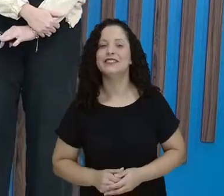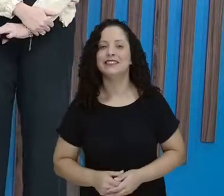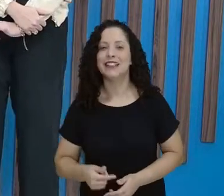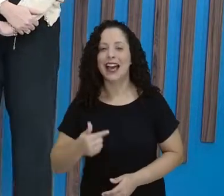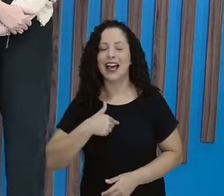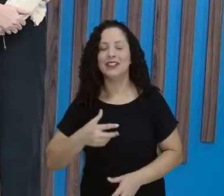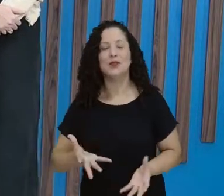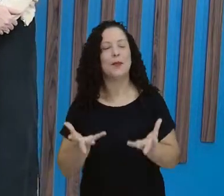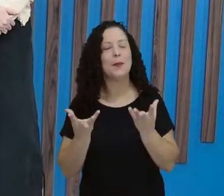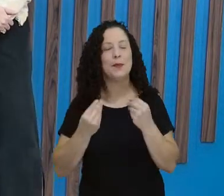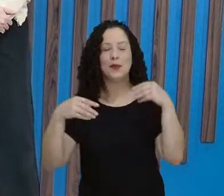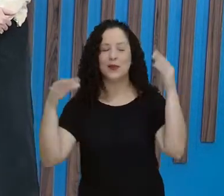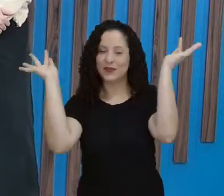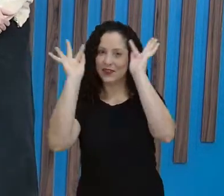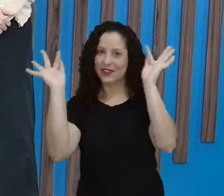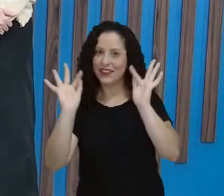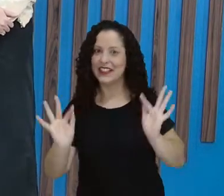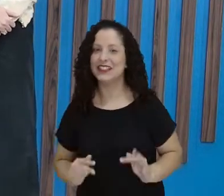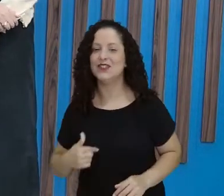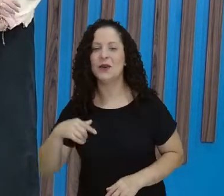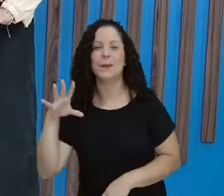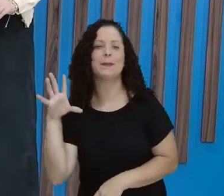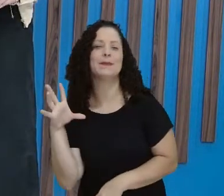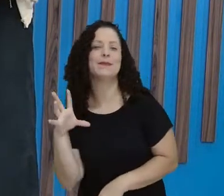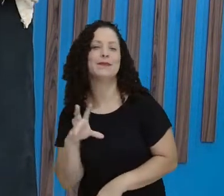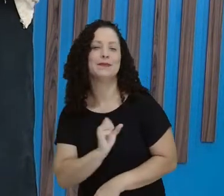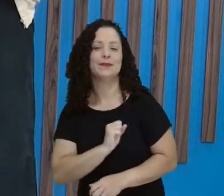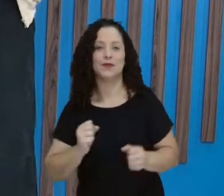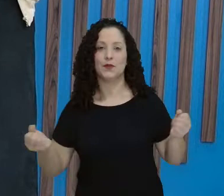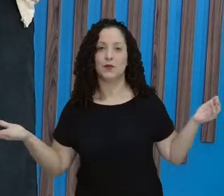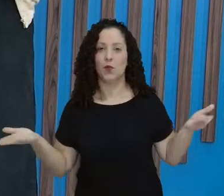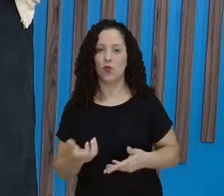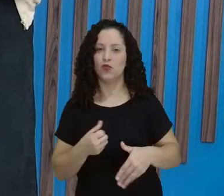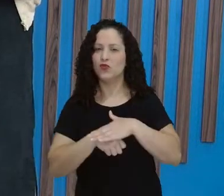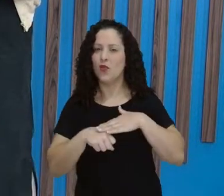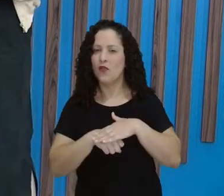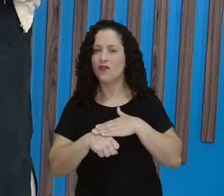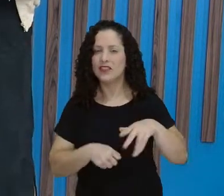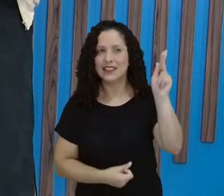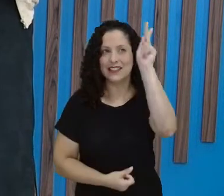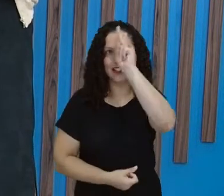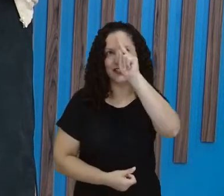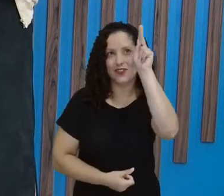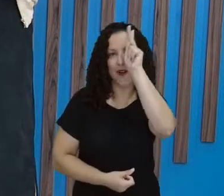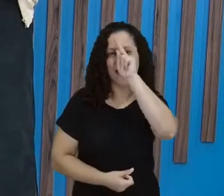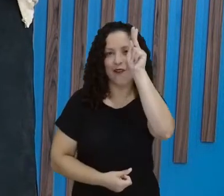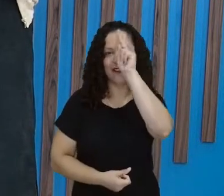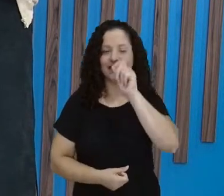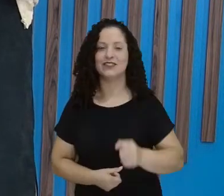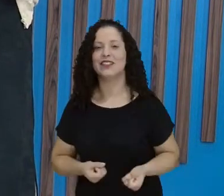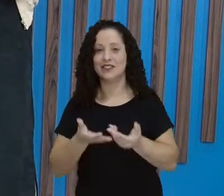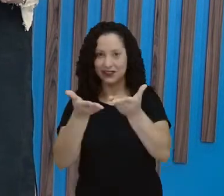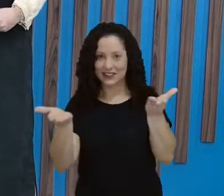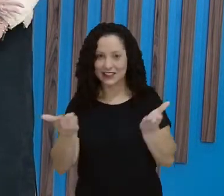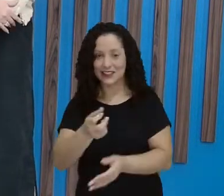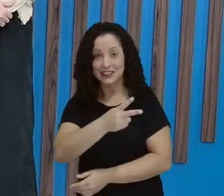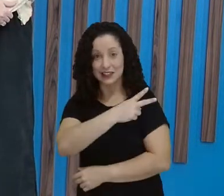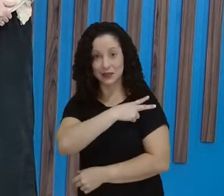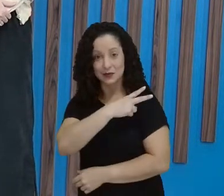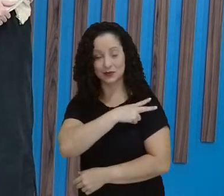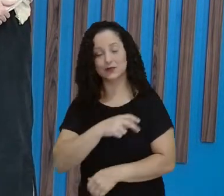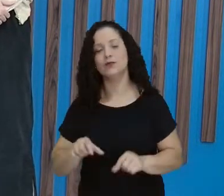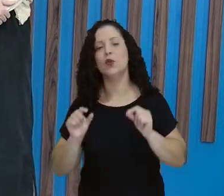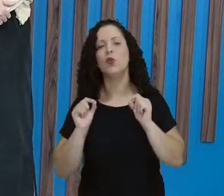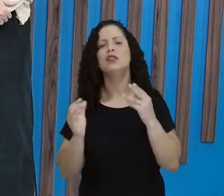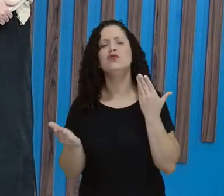eu estou super feliz, olha, estou adorando, porque hoje a gente vai conversar sobre história para as turmas do segundo ano e a gente vai falar